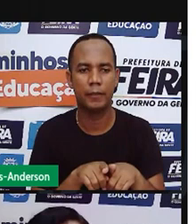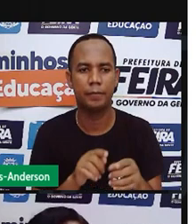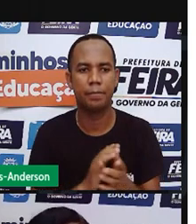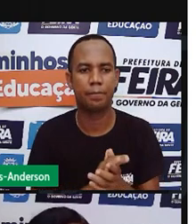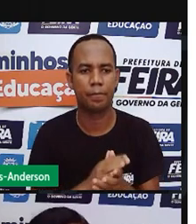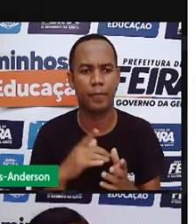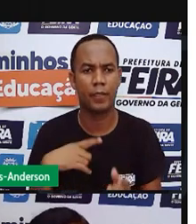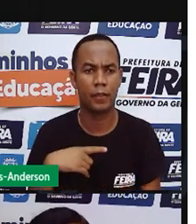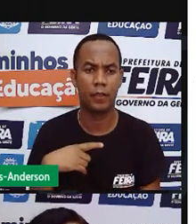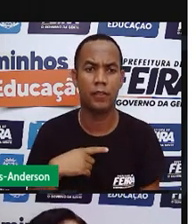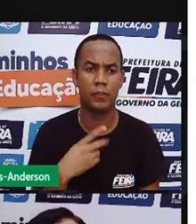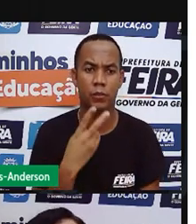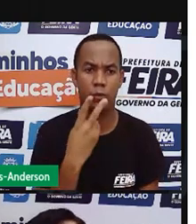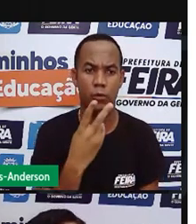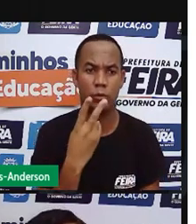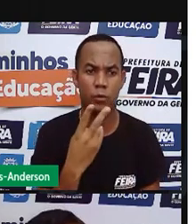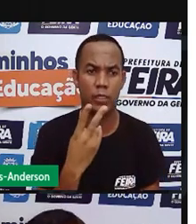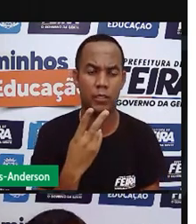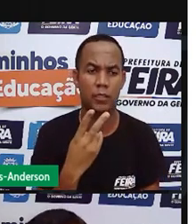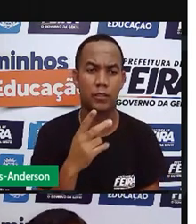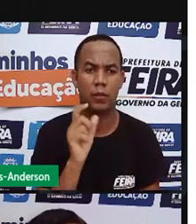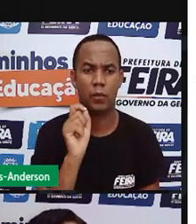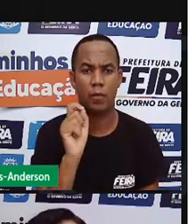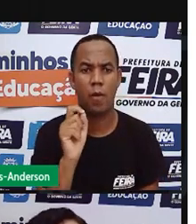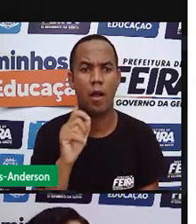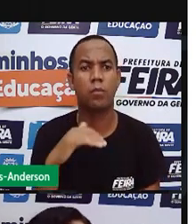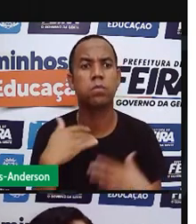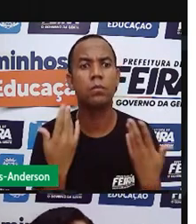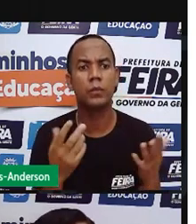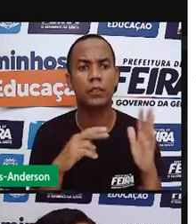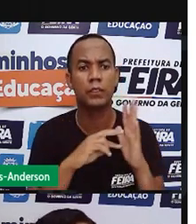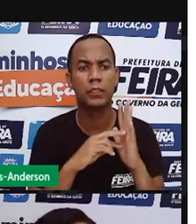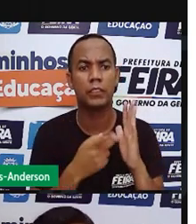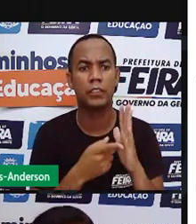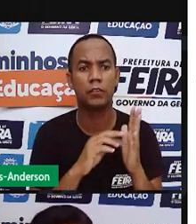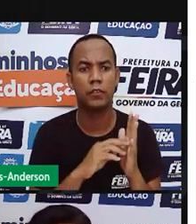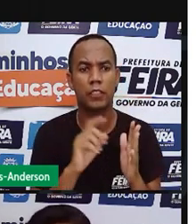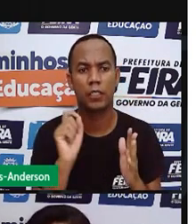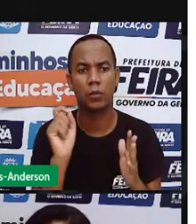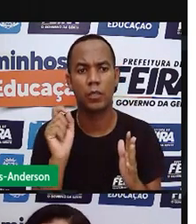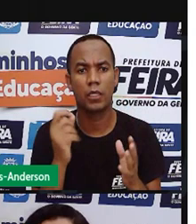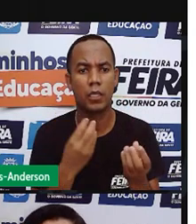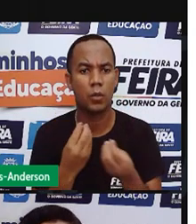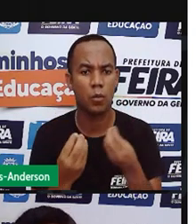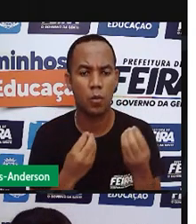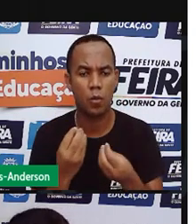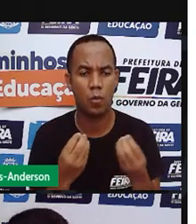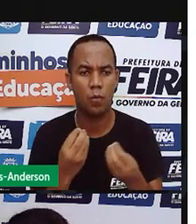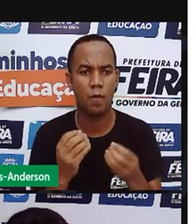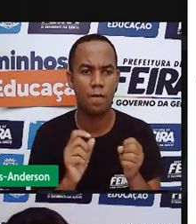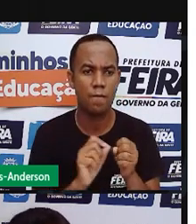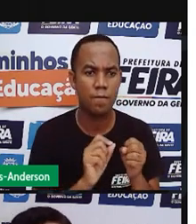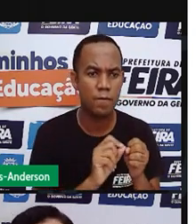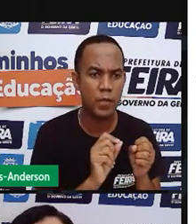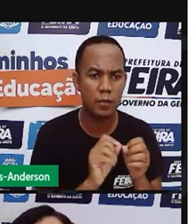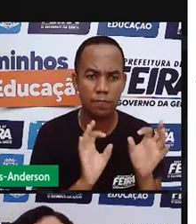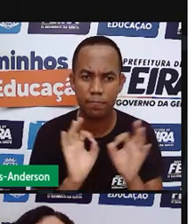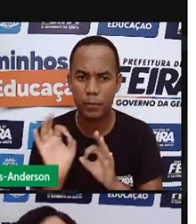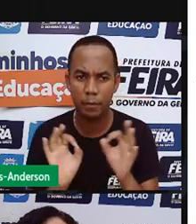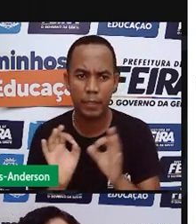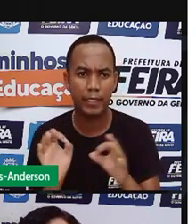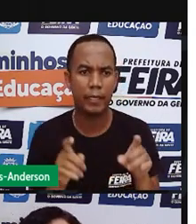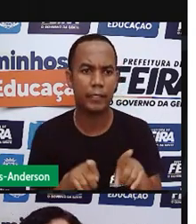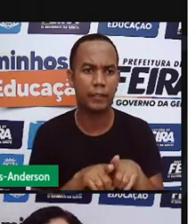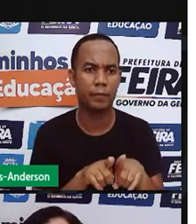duas modalidades. Modalidade significa modo de ser feito. Então,